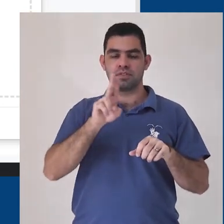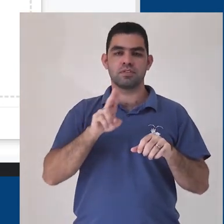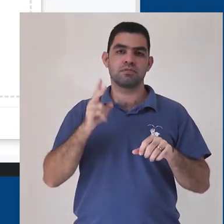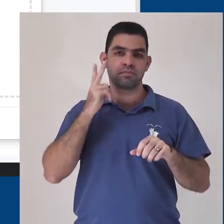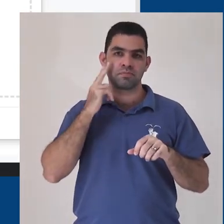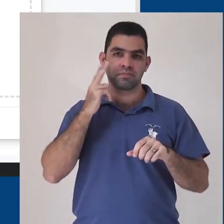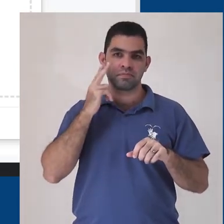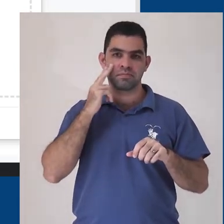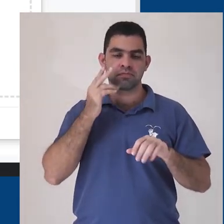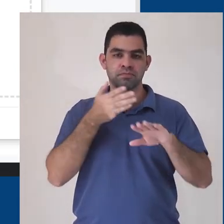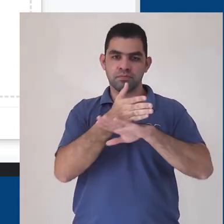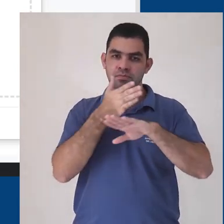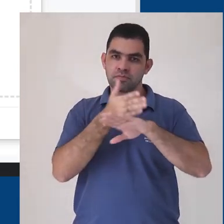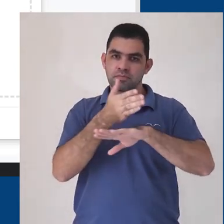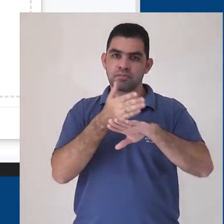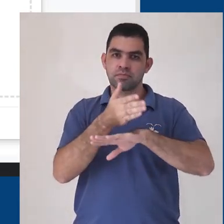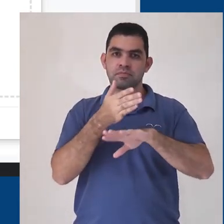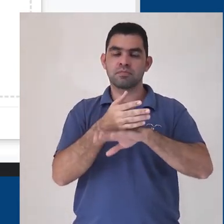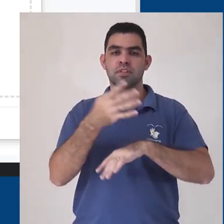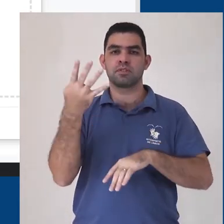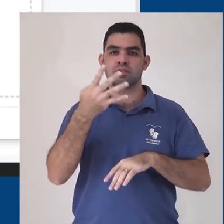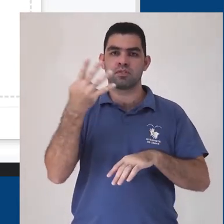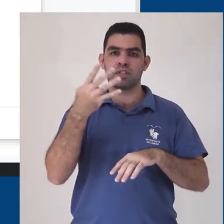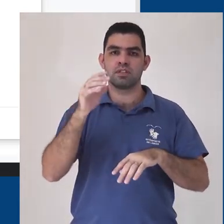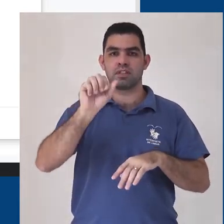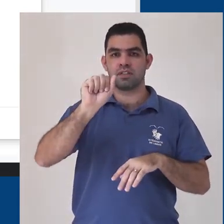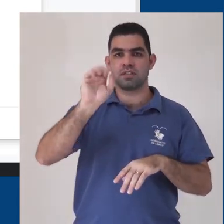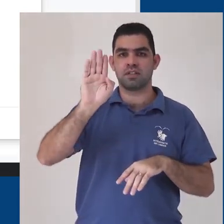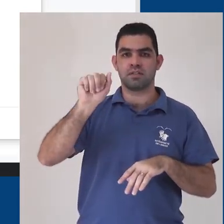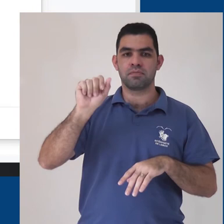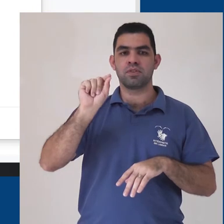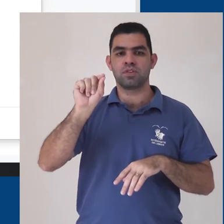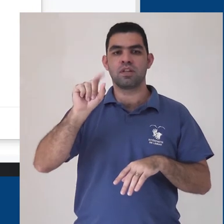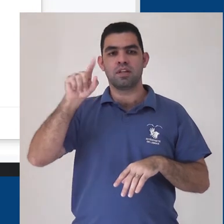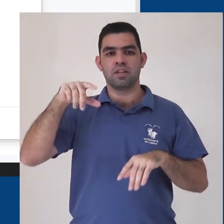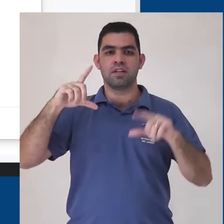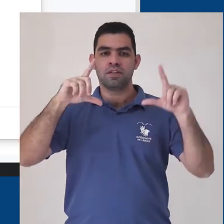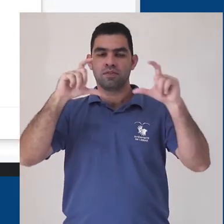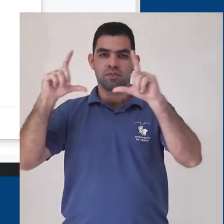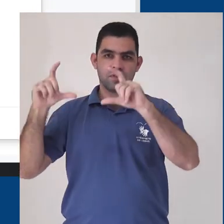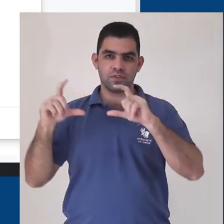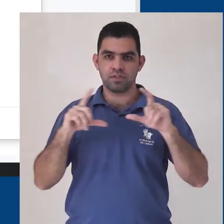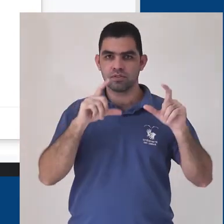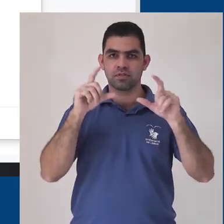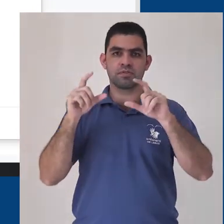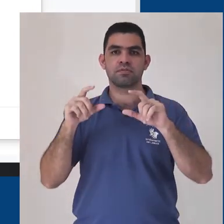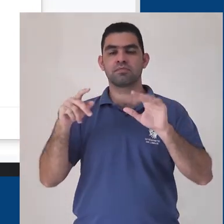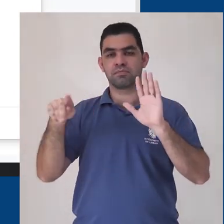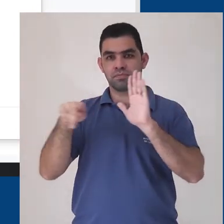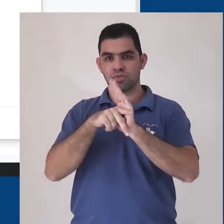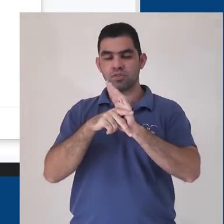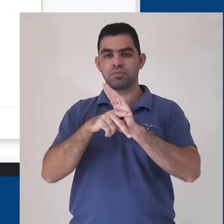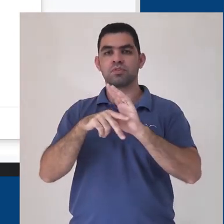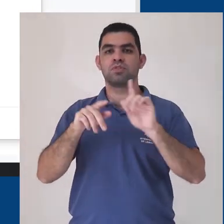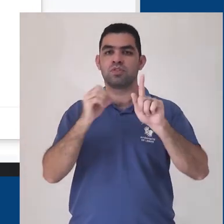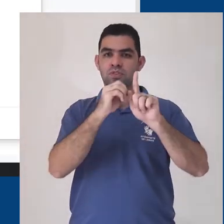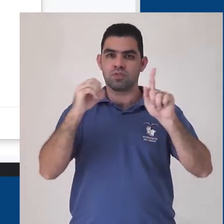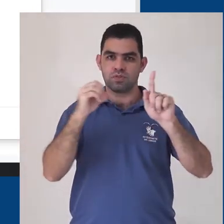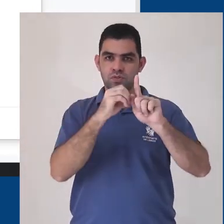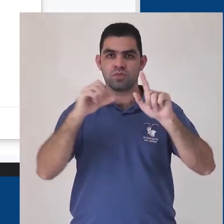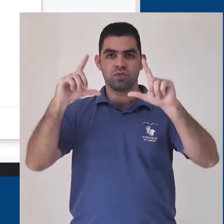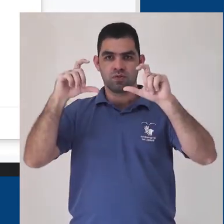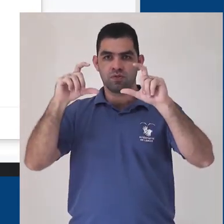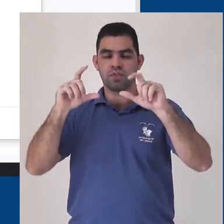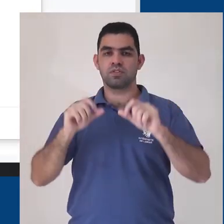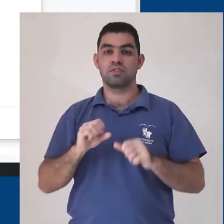navegação anterior, onde podemos acessar então a quarta aba, o Fotos, de onde podemos importar imagem do nosso Google Fotos,